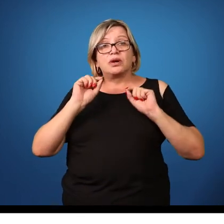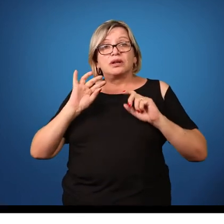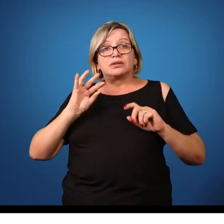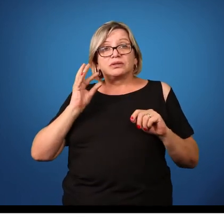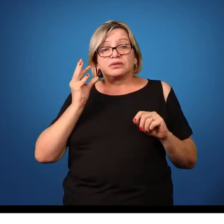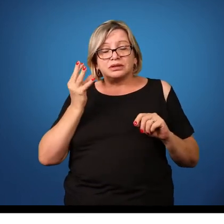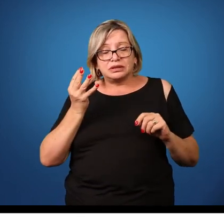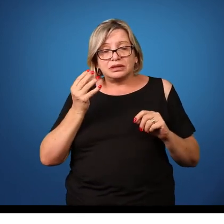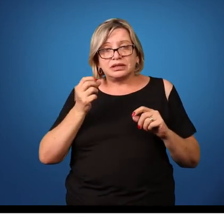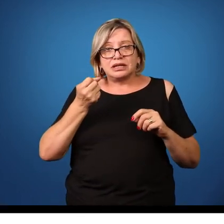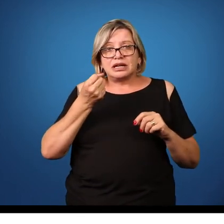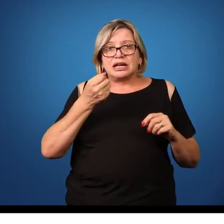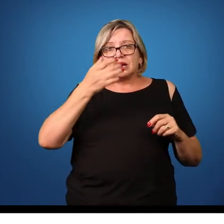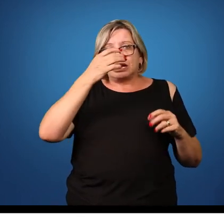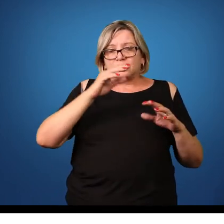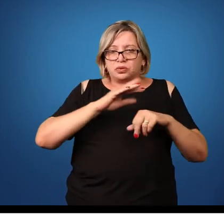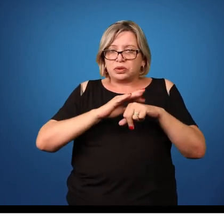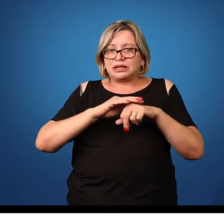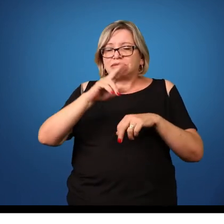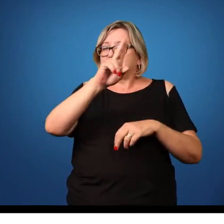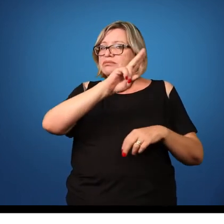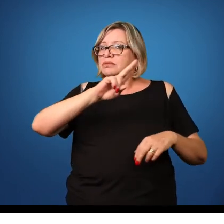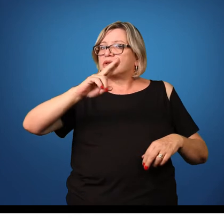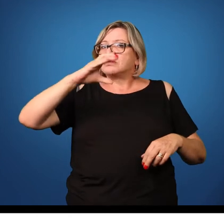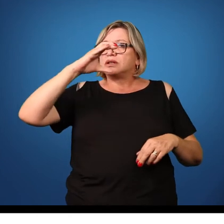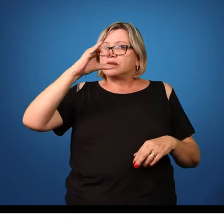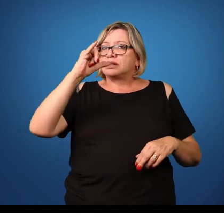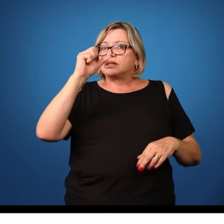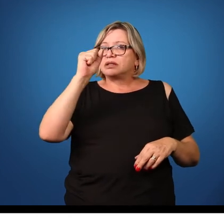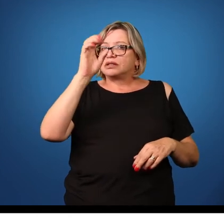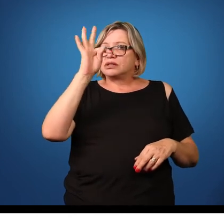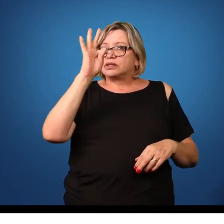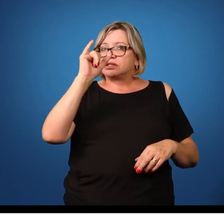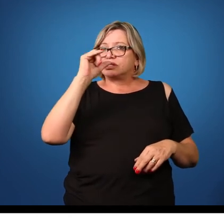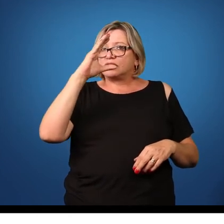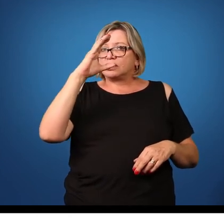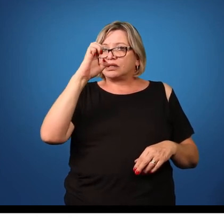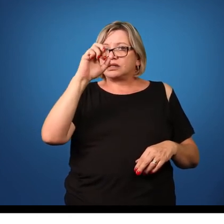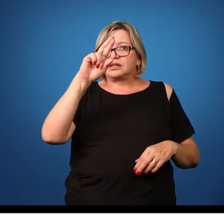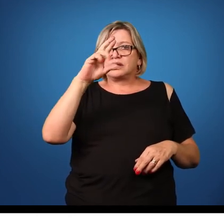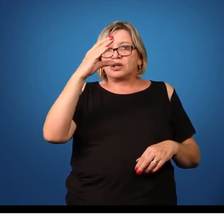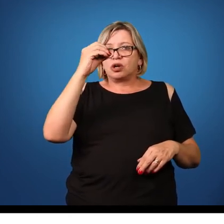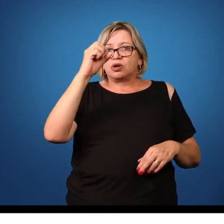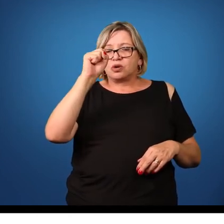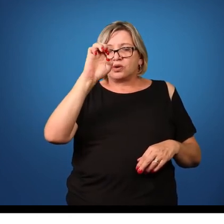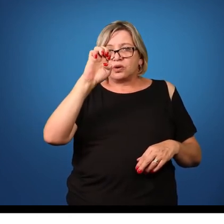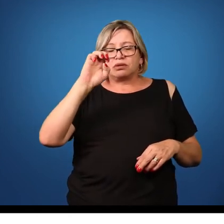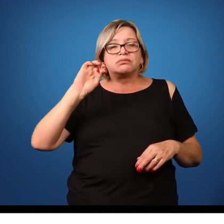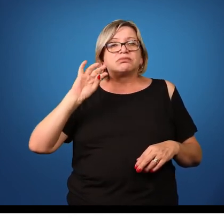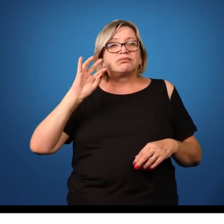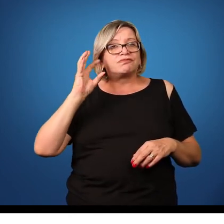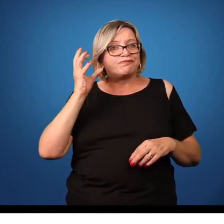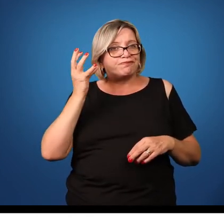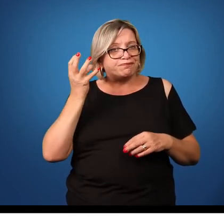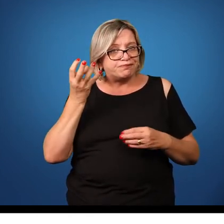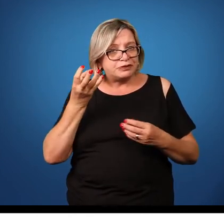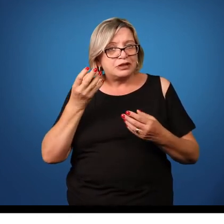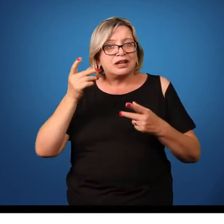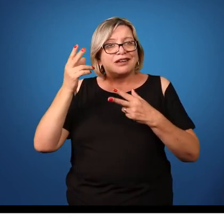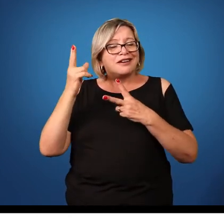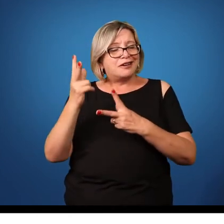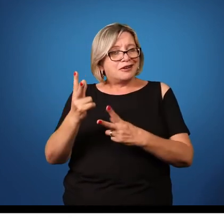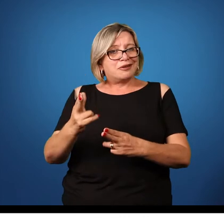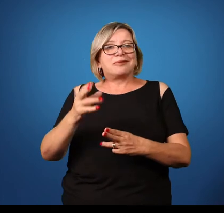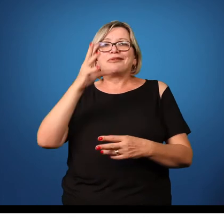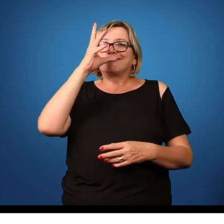a cisticercose humana é a presença do cisticerco nesses tecidos, muito semelhante ao que acontece aos bois